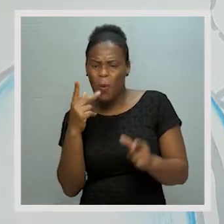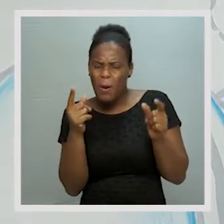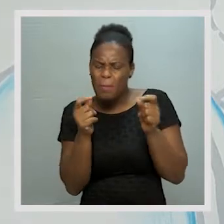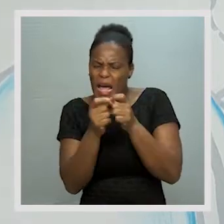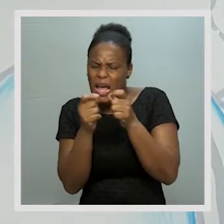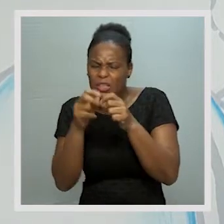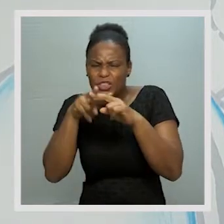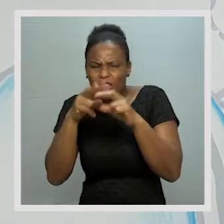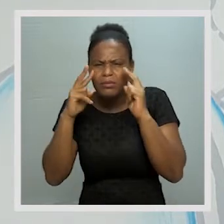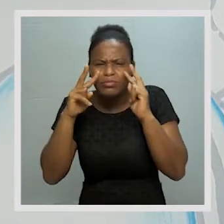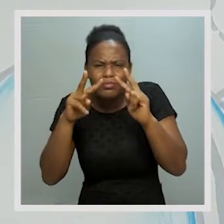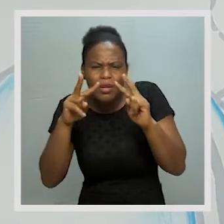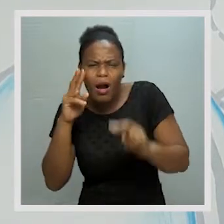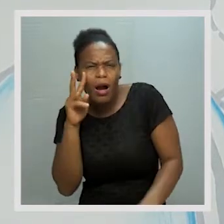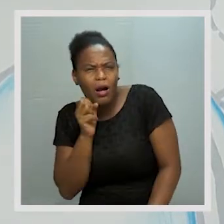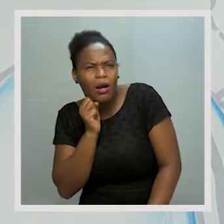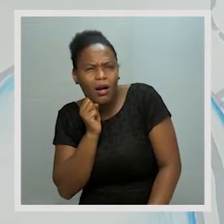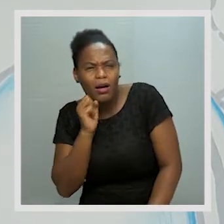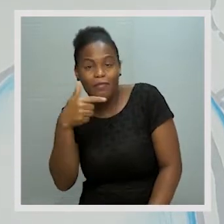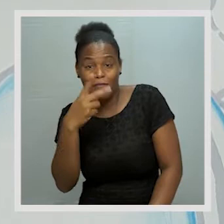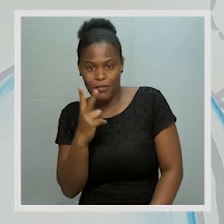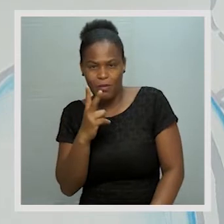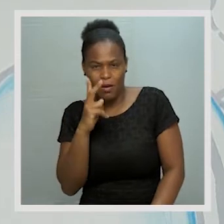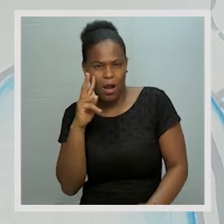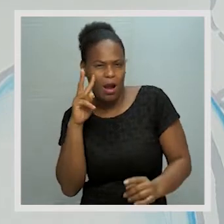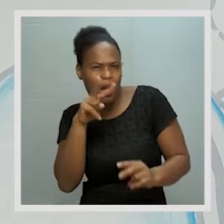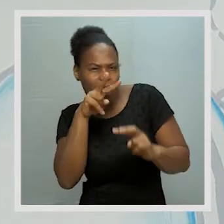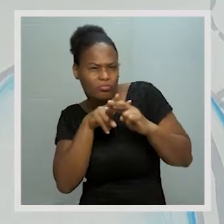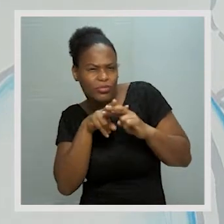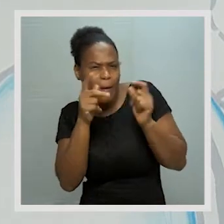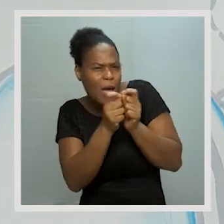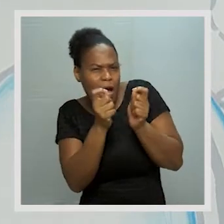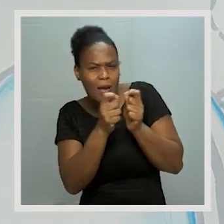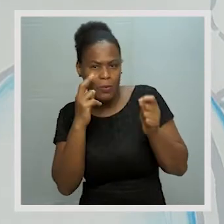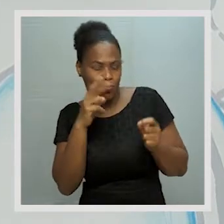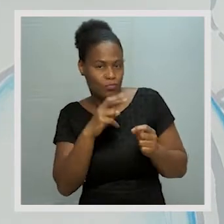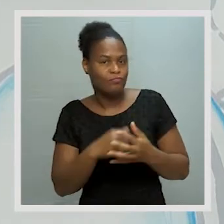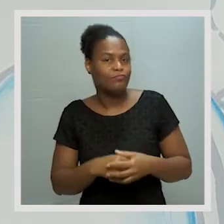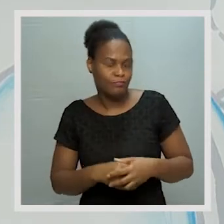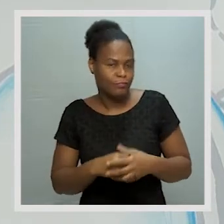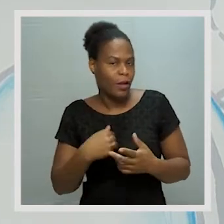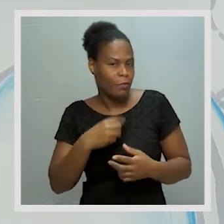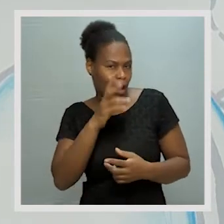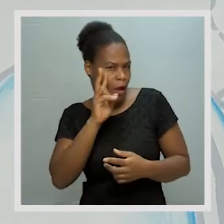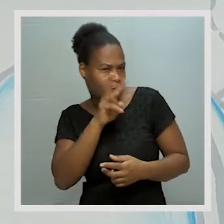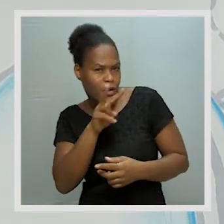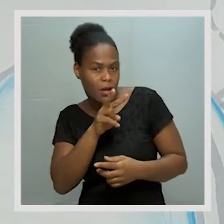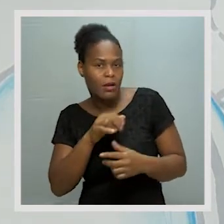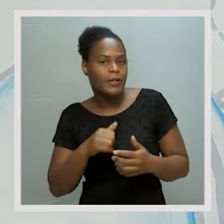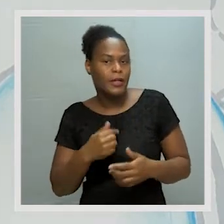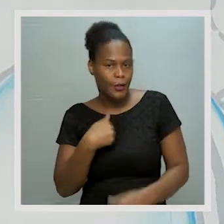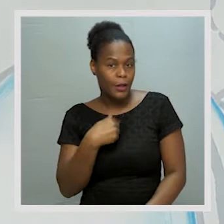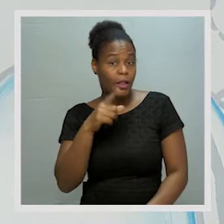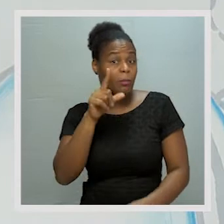da televisão. Ou do seu aparelho, do televisor. Está bem? Às vezes, eu costumo ver isto. Mas,